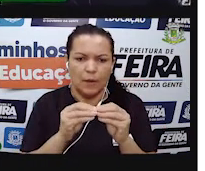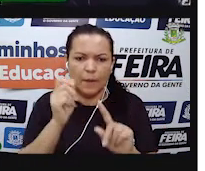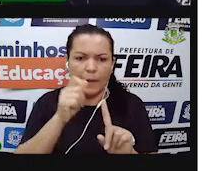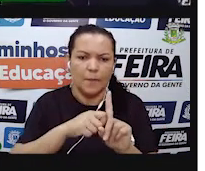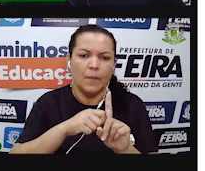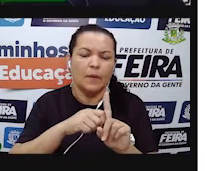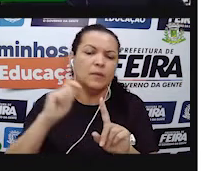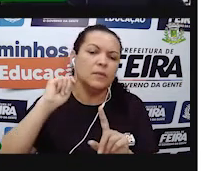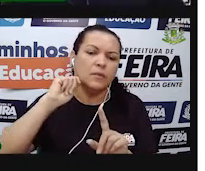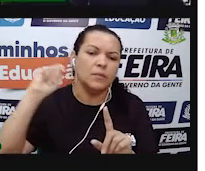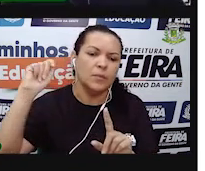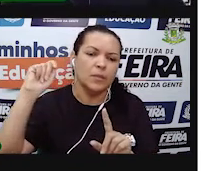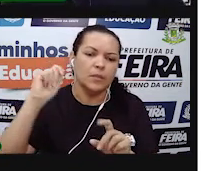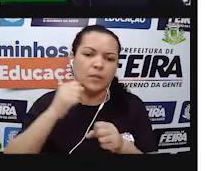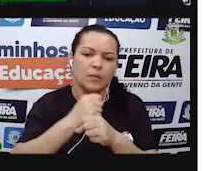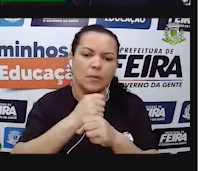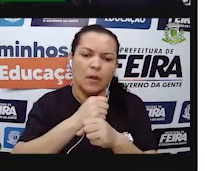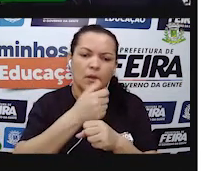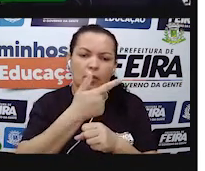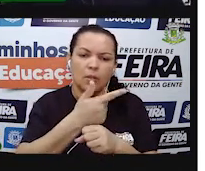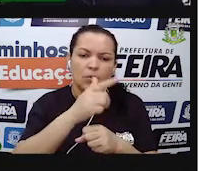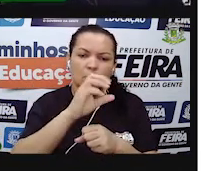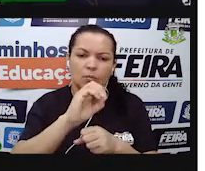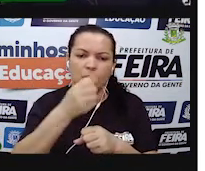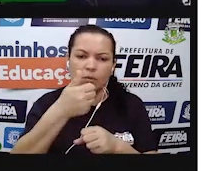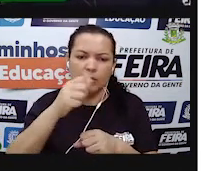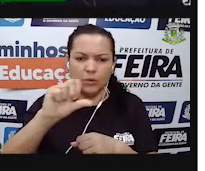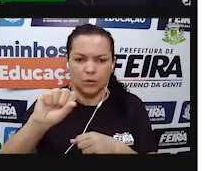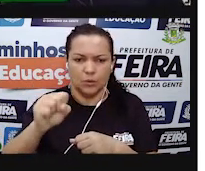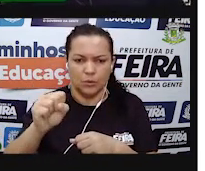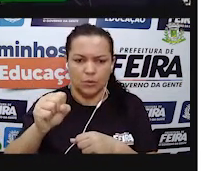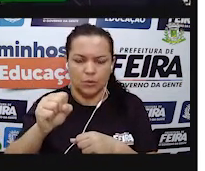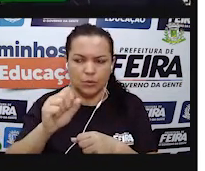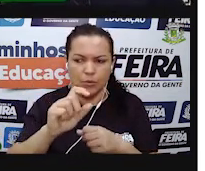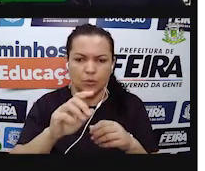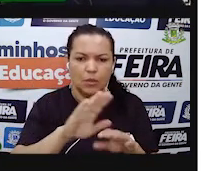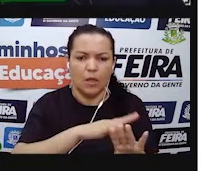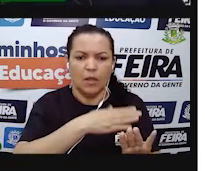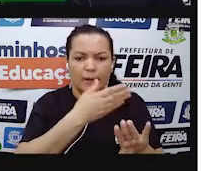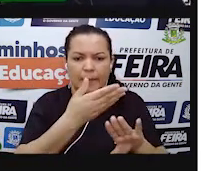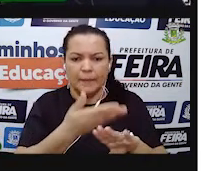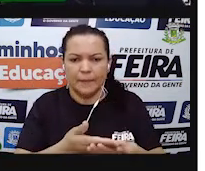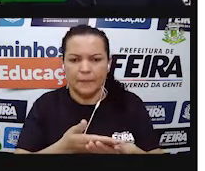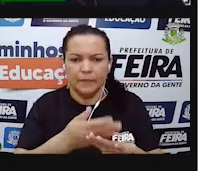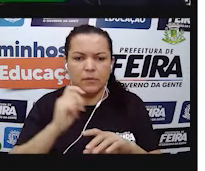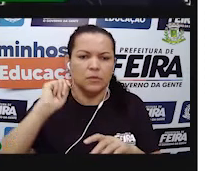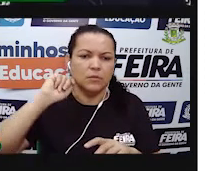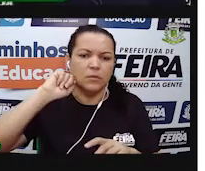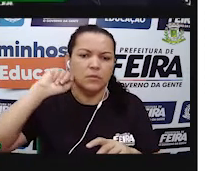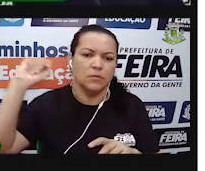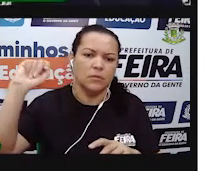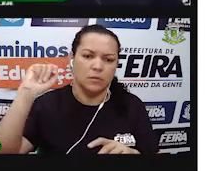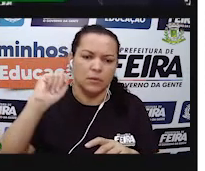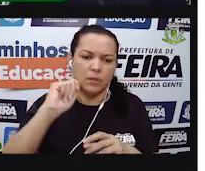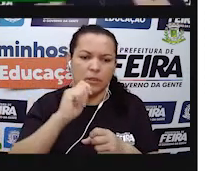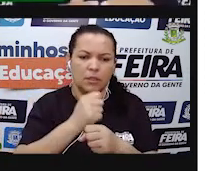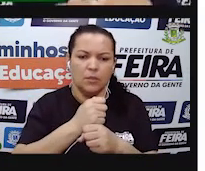consumo de energia elétrica do mês de abril de 2018 ao mês de abril de 2019.